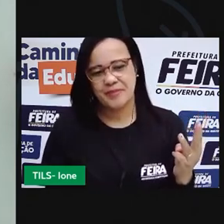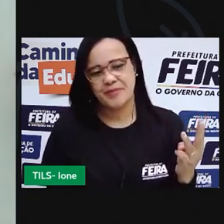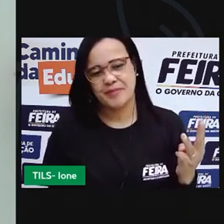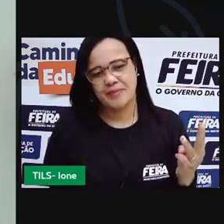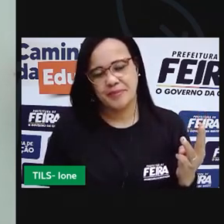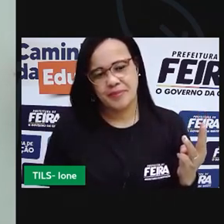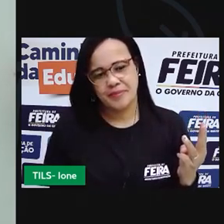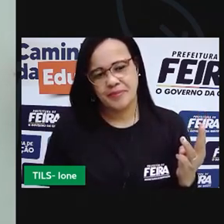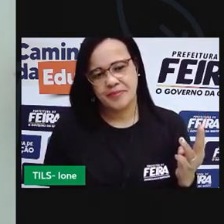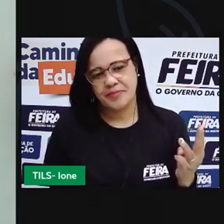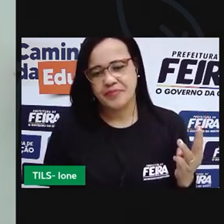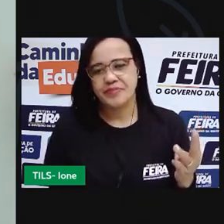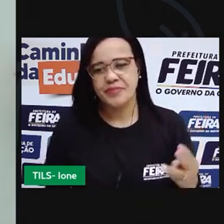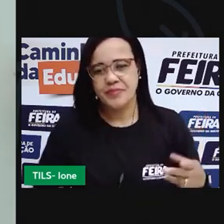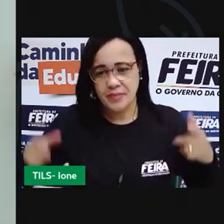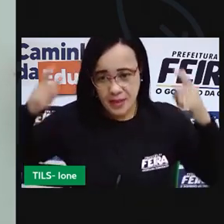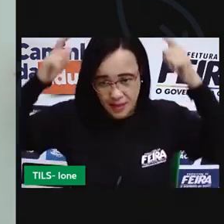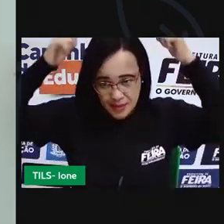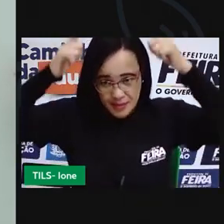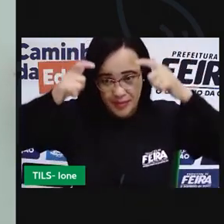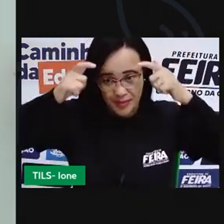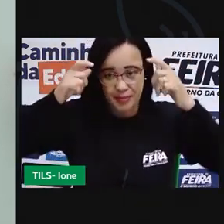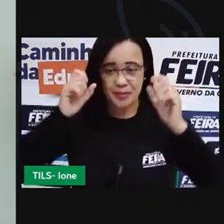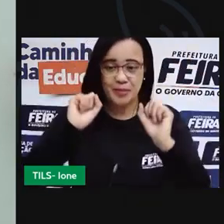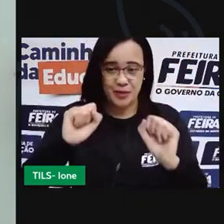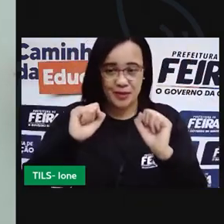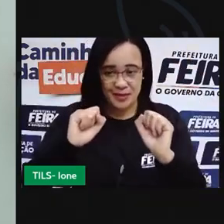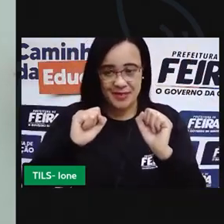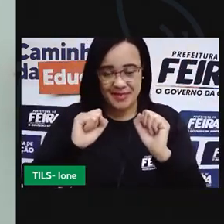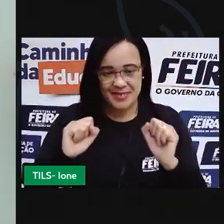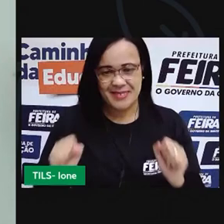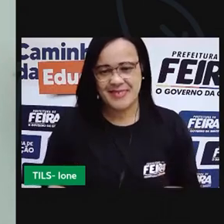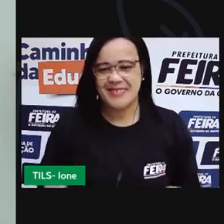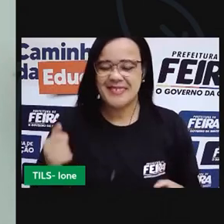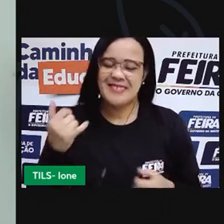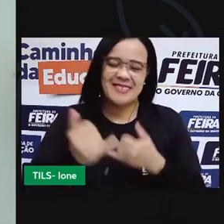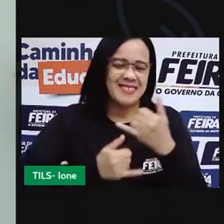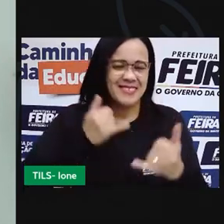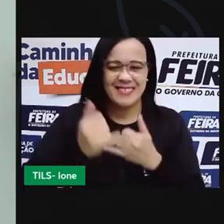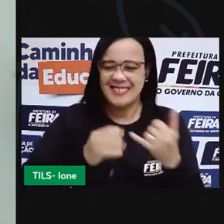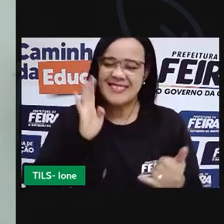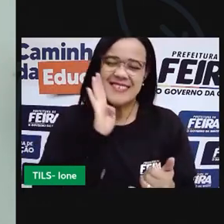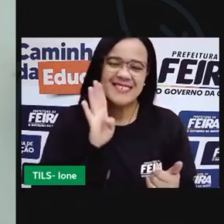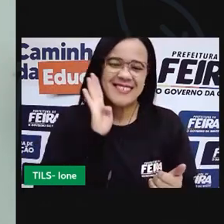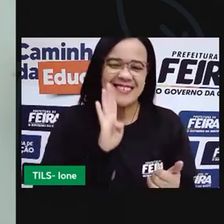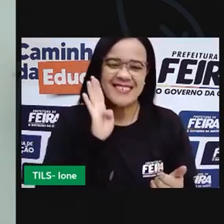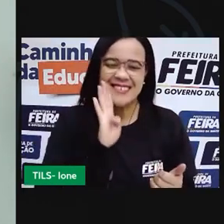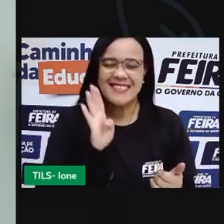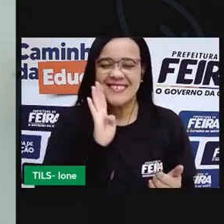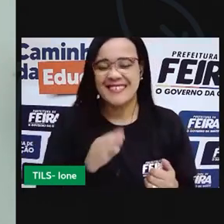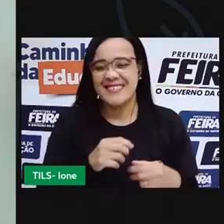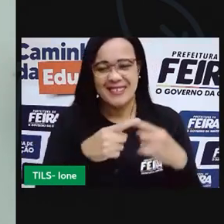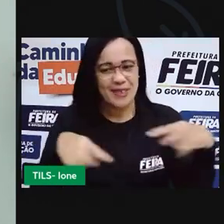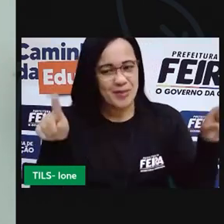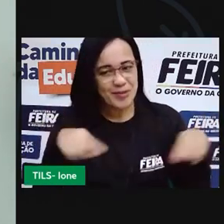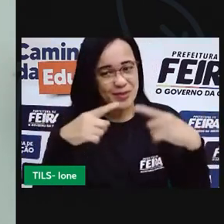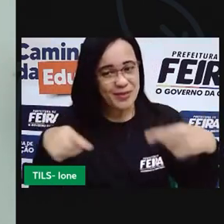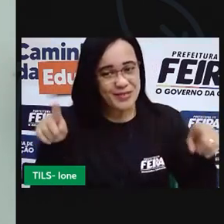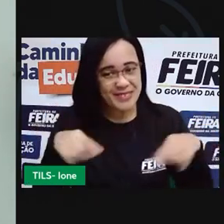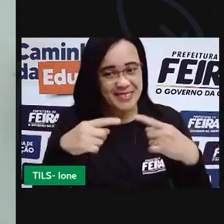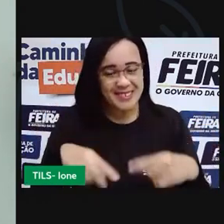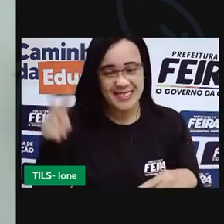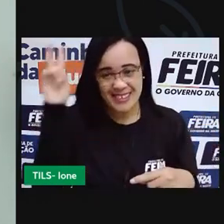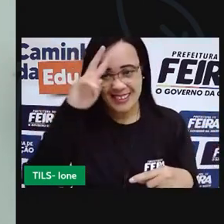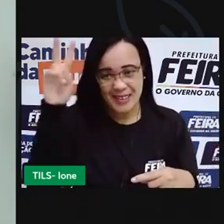você pode colocar ele aí na sua cabeça se divertir brincar e ir ao som daquela música meu